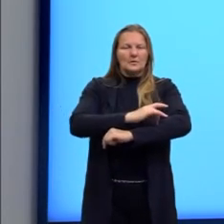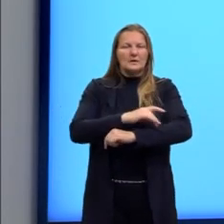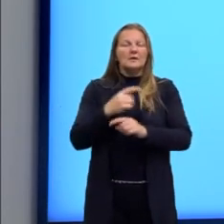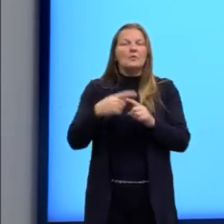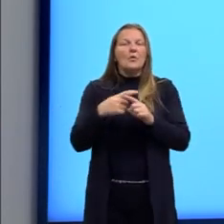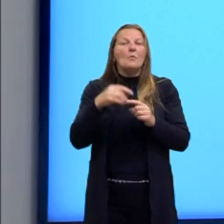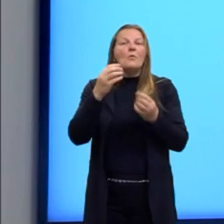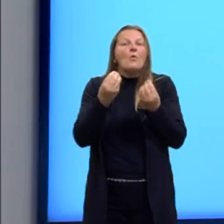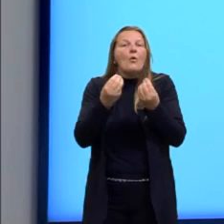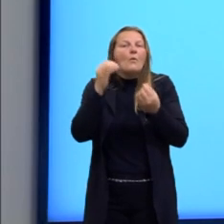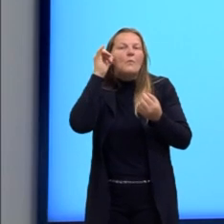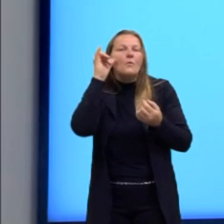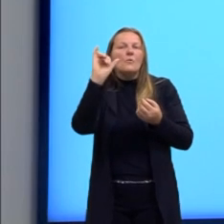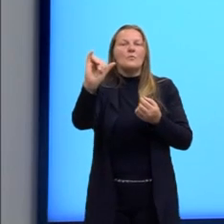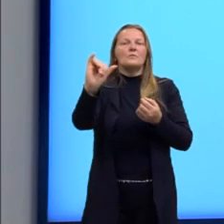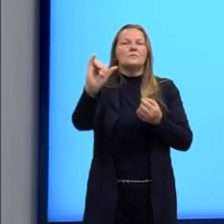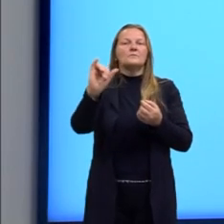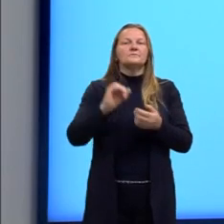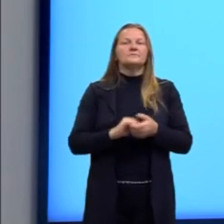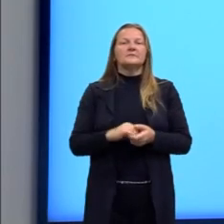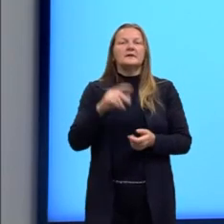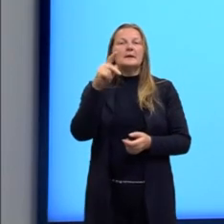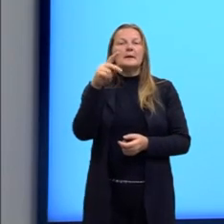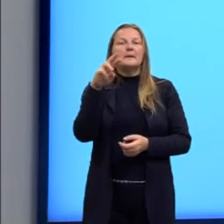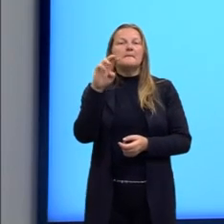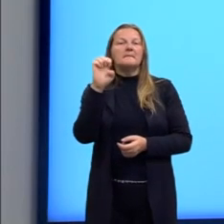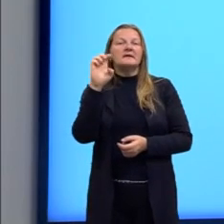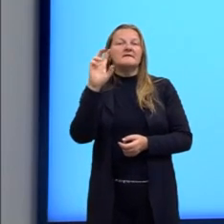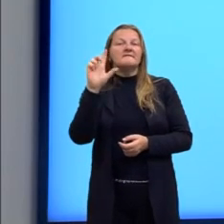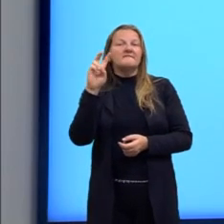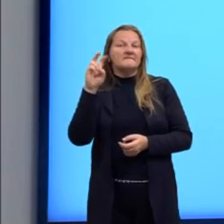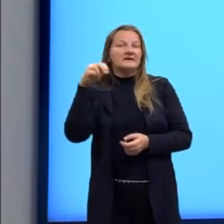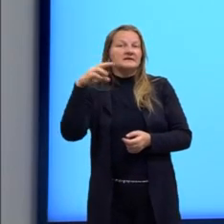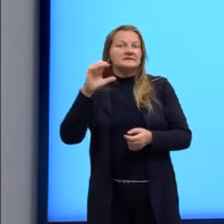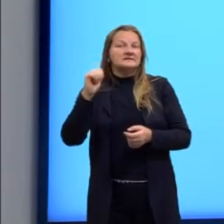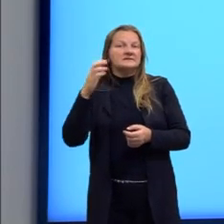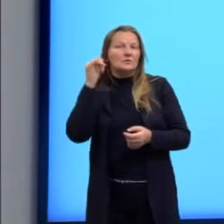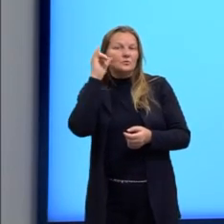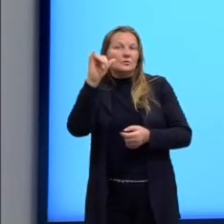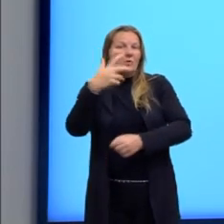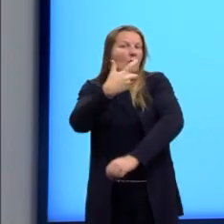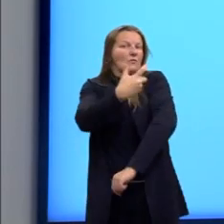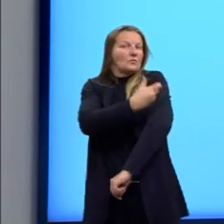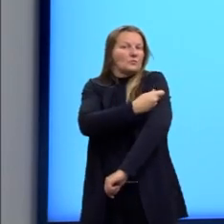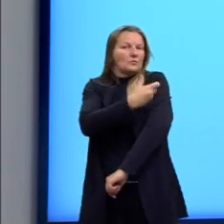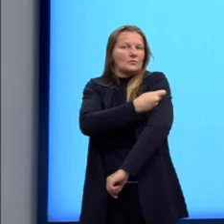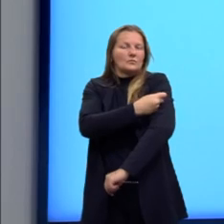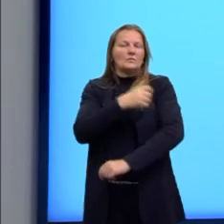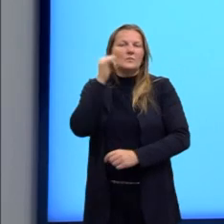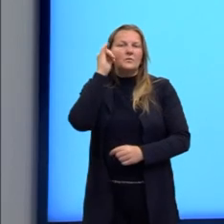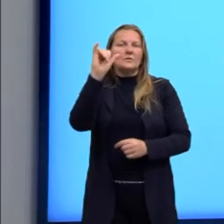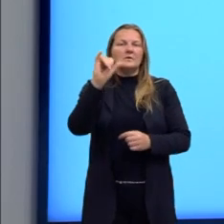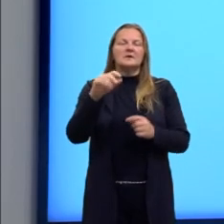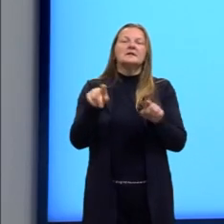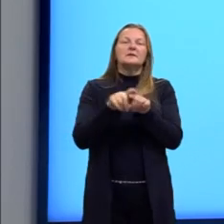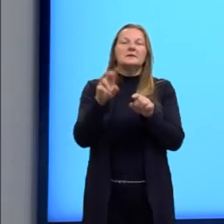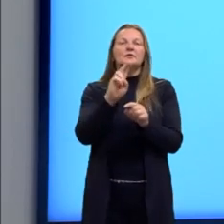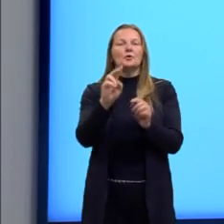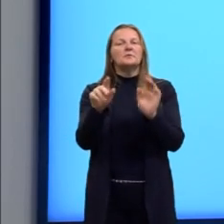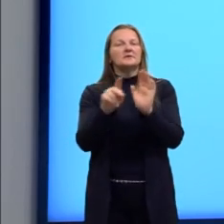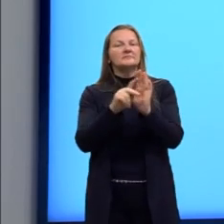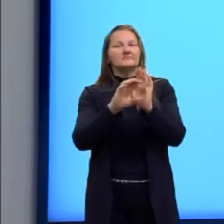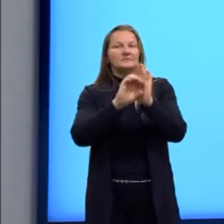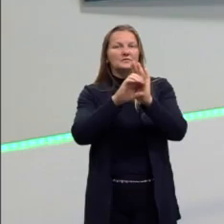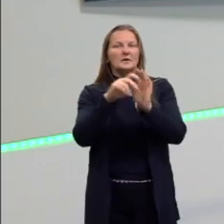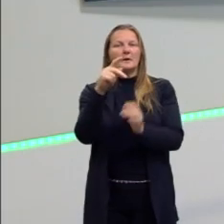prevenção. Um exemplo, vacina, que pode ser chamado também, a prevenção, de profilaxia.